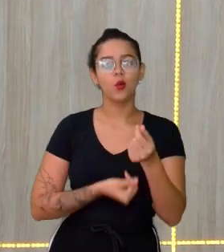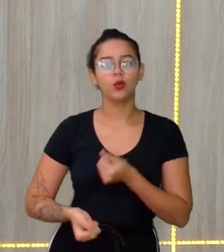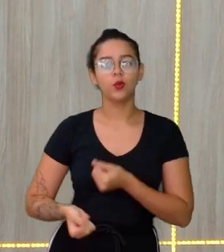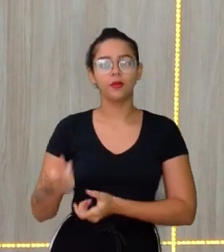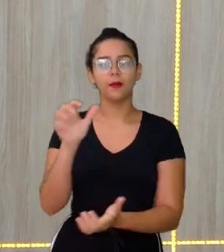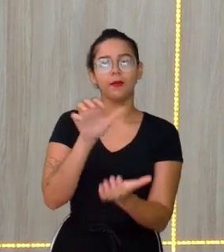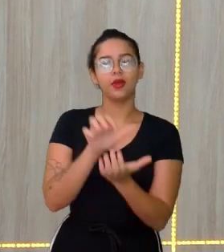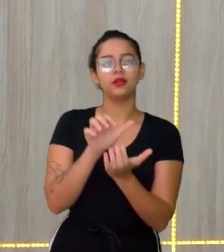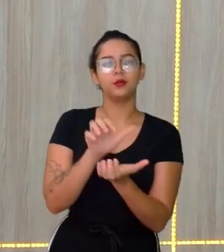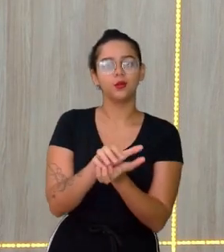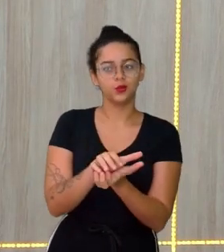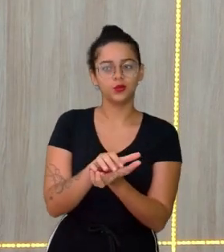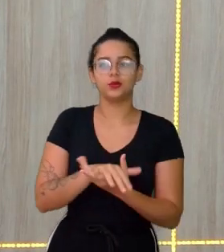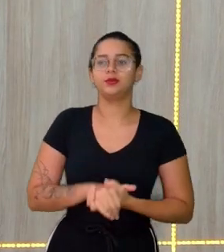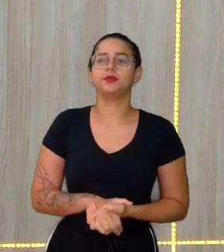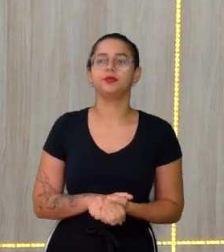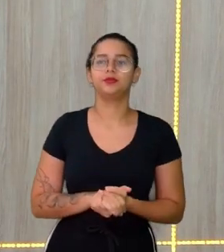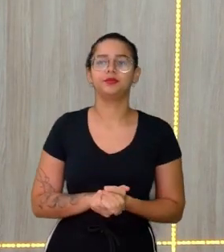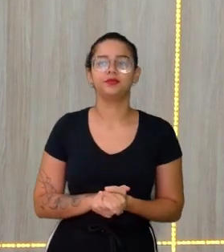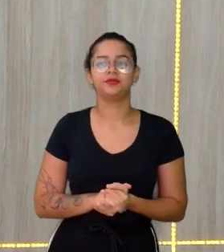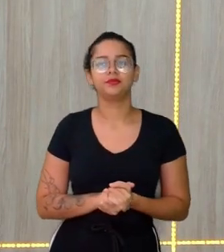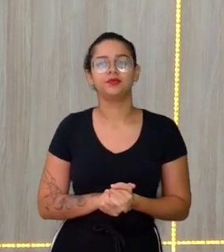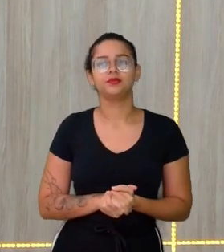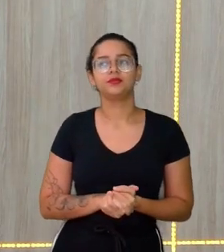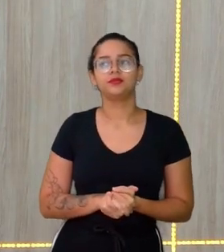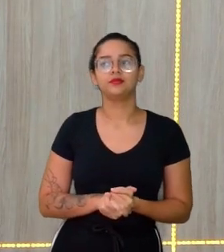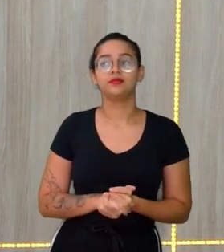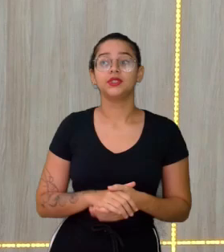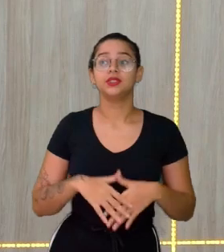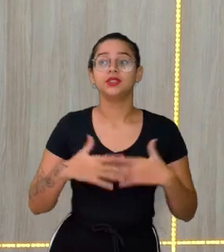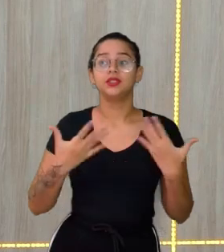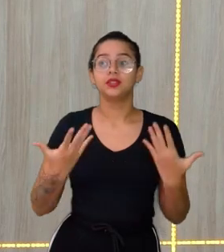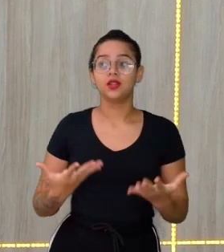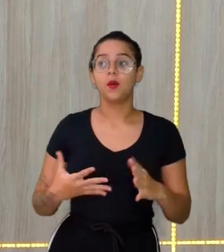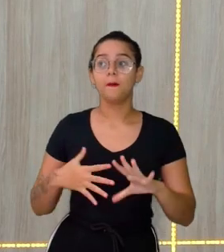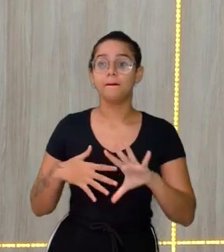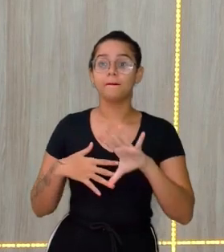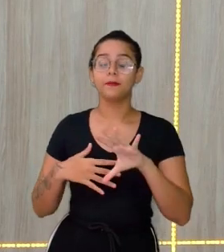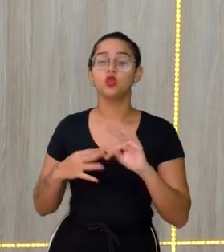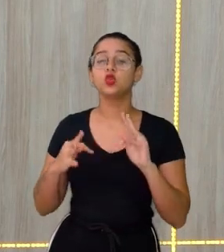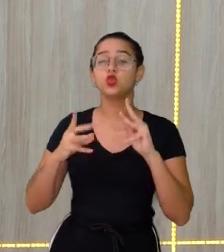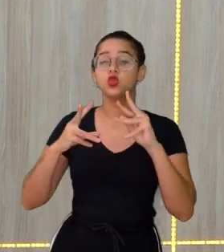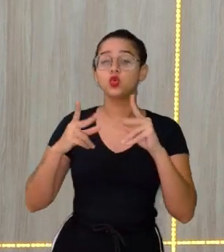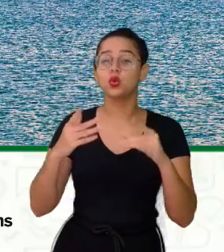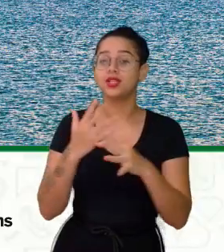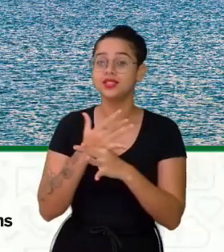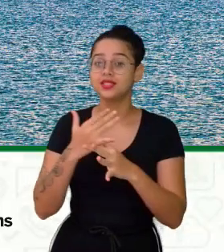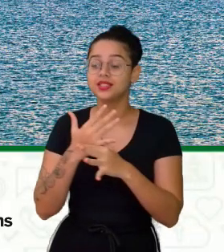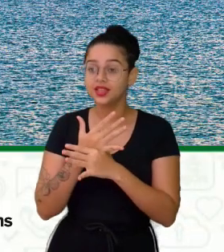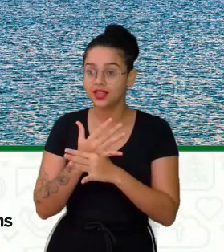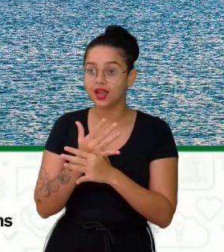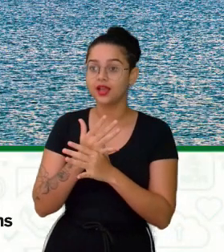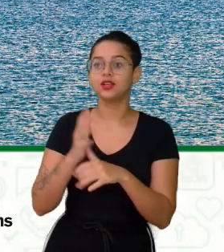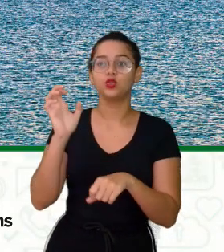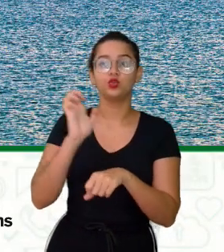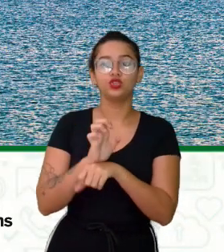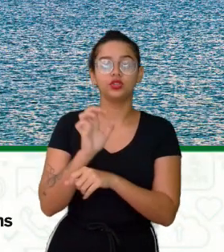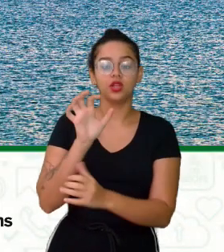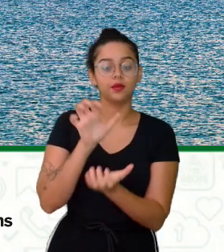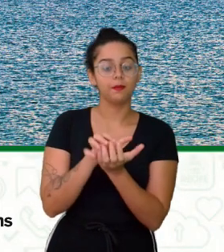De Pernambuco Então se a gente Pegar todas as cidades Do estado De